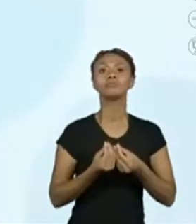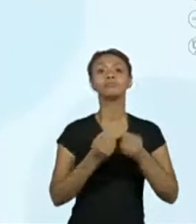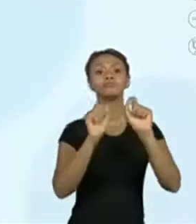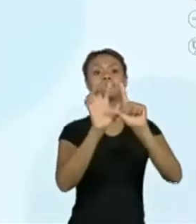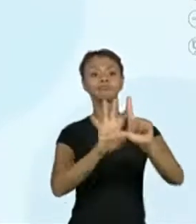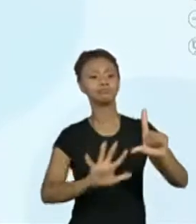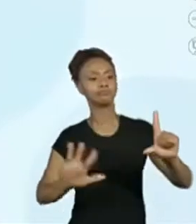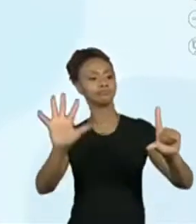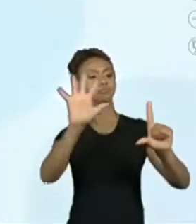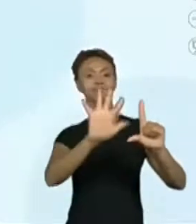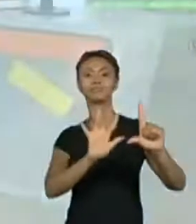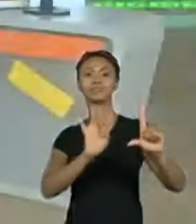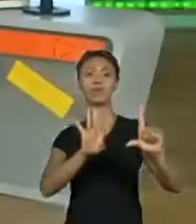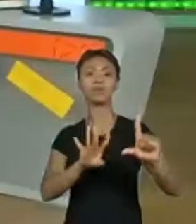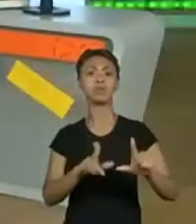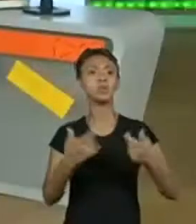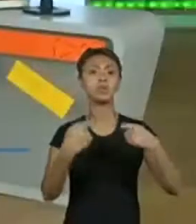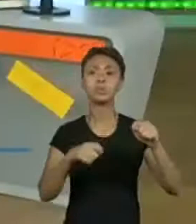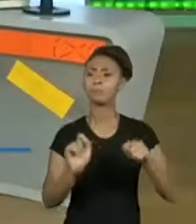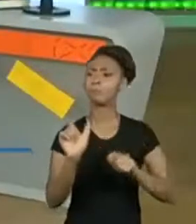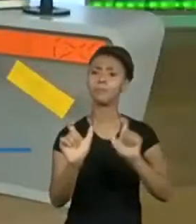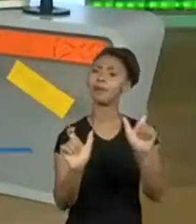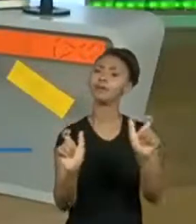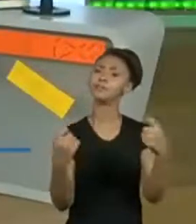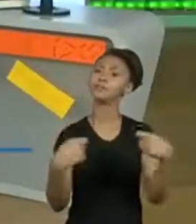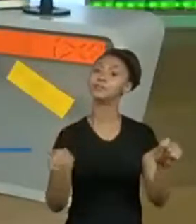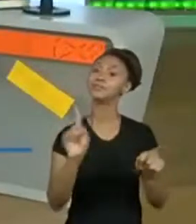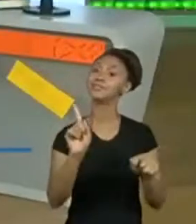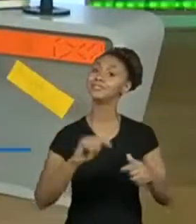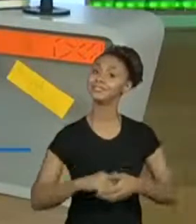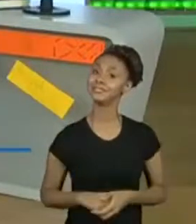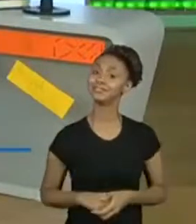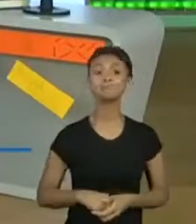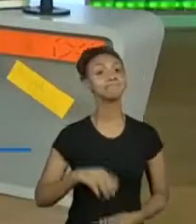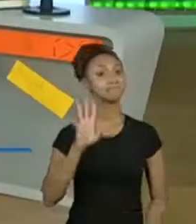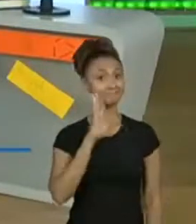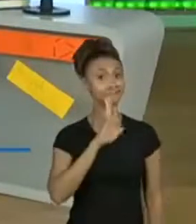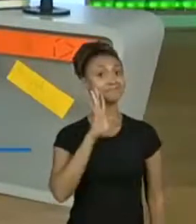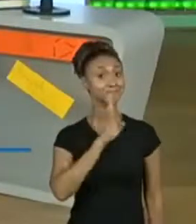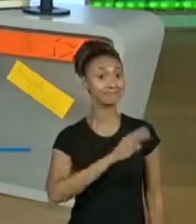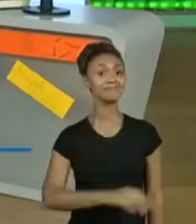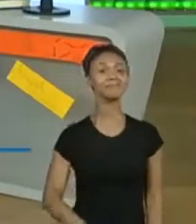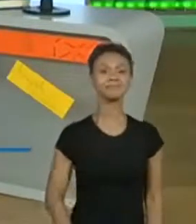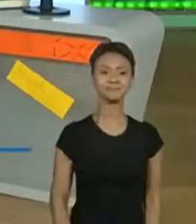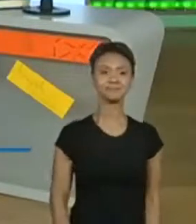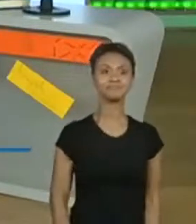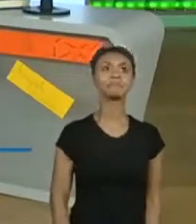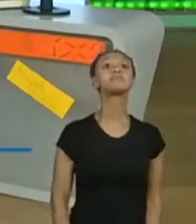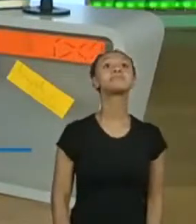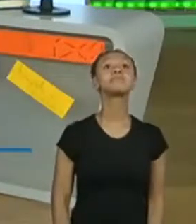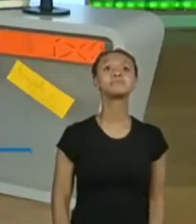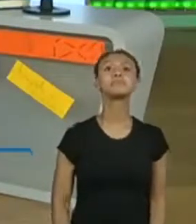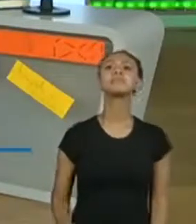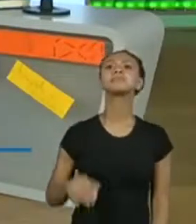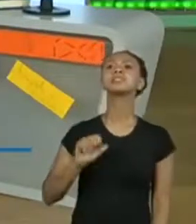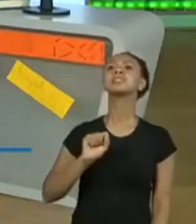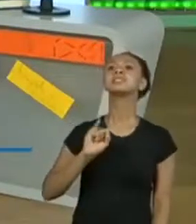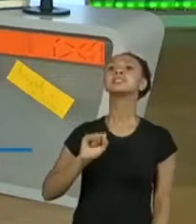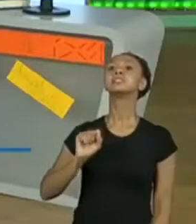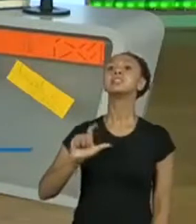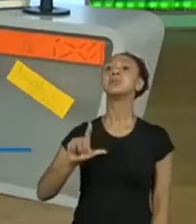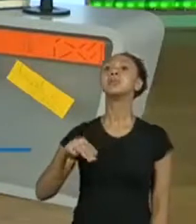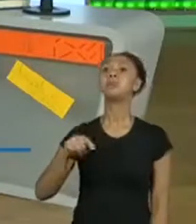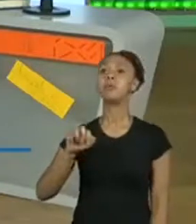Eu não tenho nem a necessidade apenas de palavras. Bem legal. Ó, a Procilmara colocou uma coisa interessante.